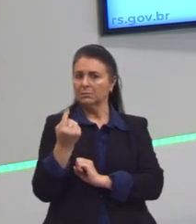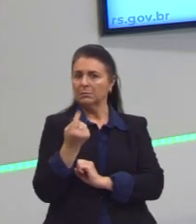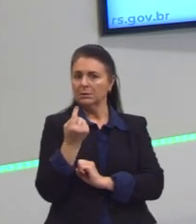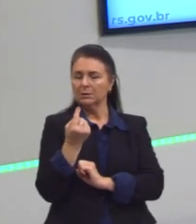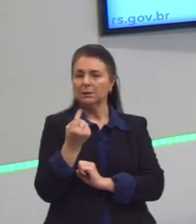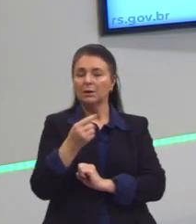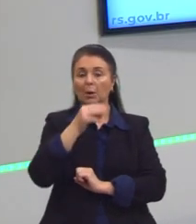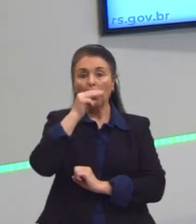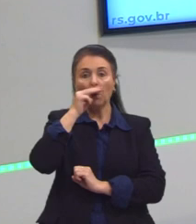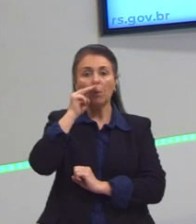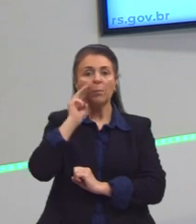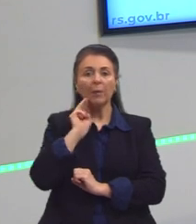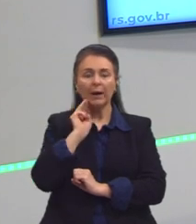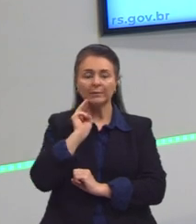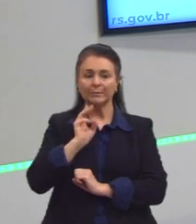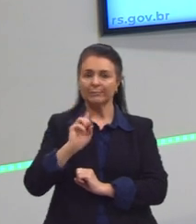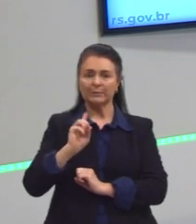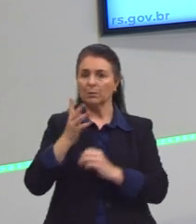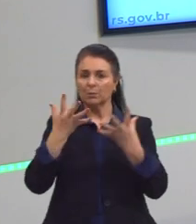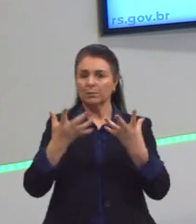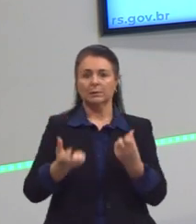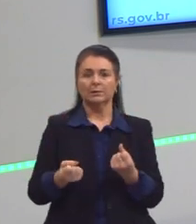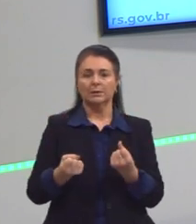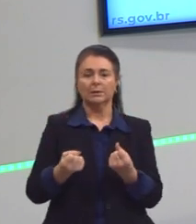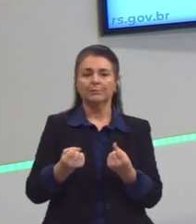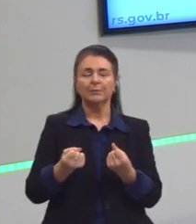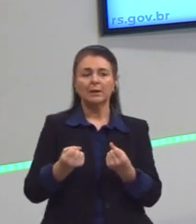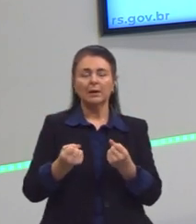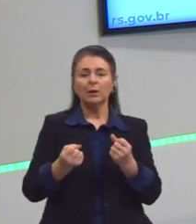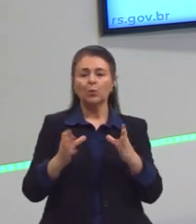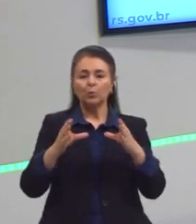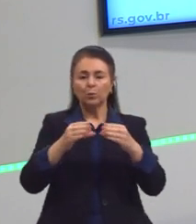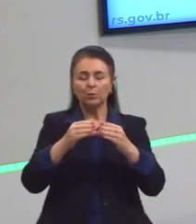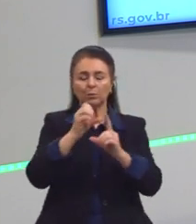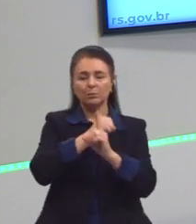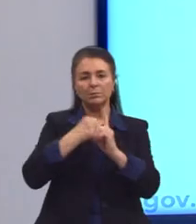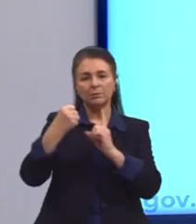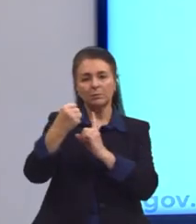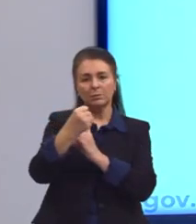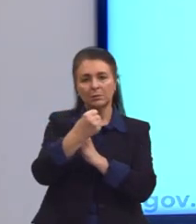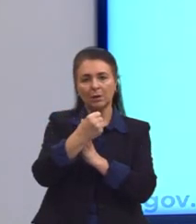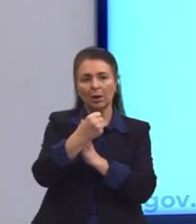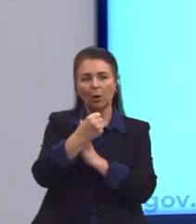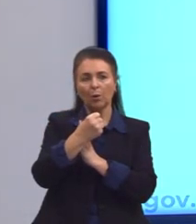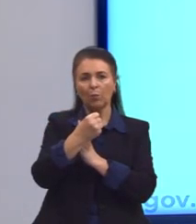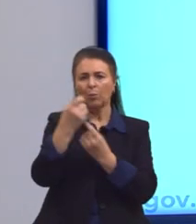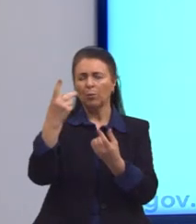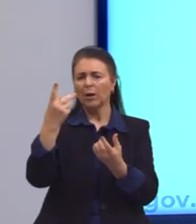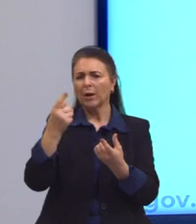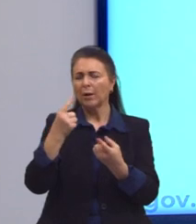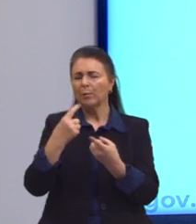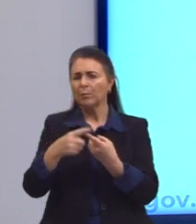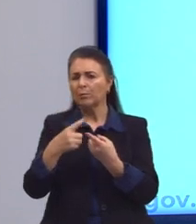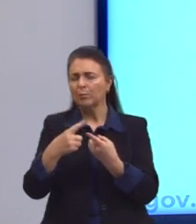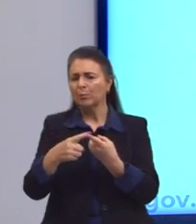O Marx não cai nessa conversa, não. Para ele, a classe social é resultado do que você ocupa na relação